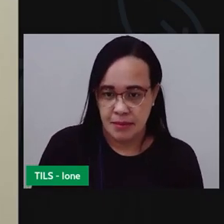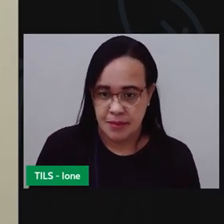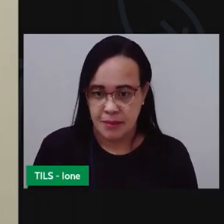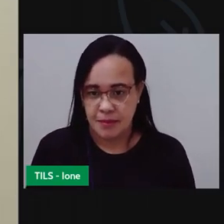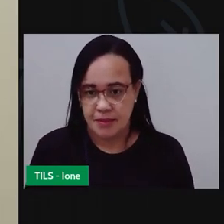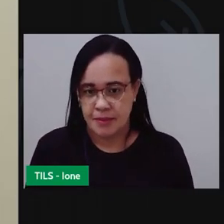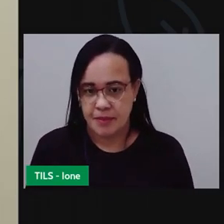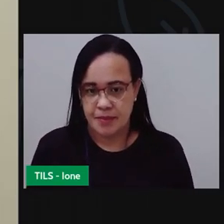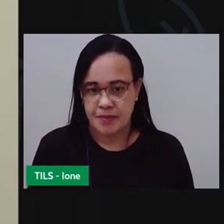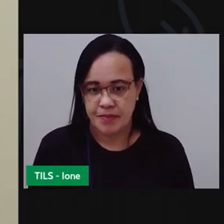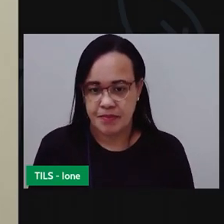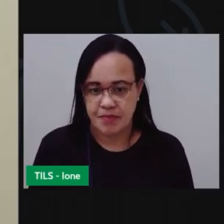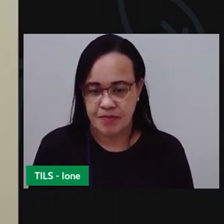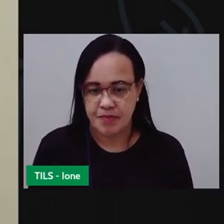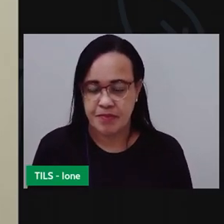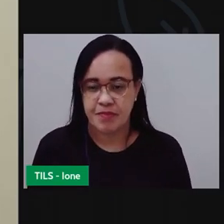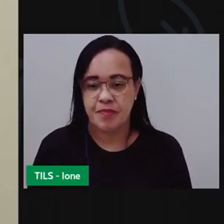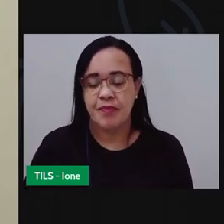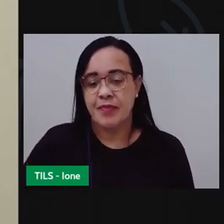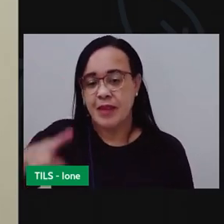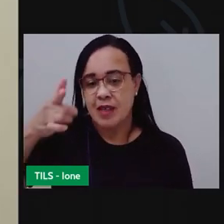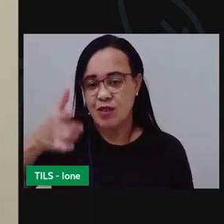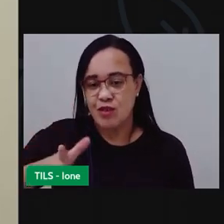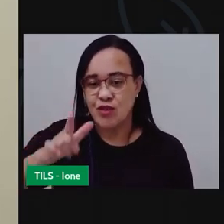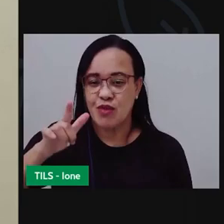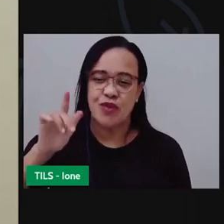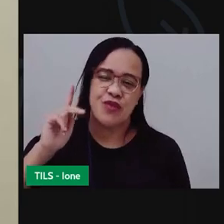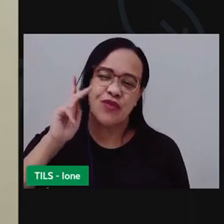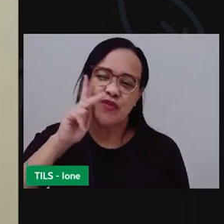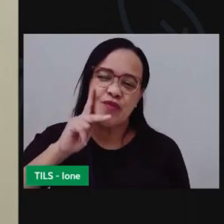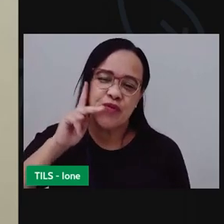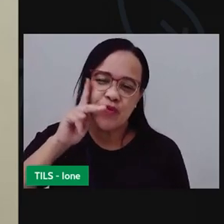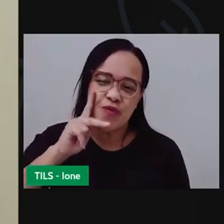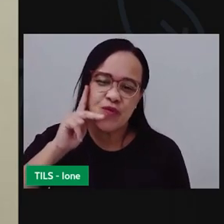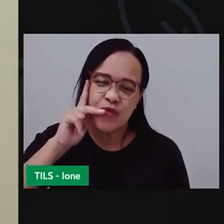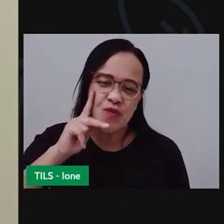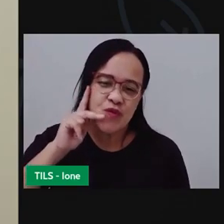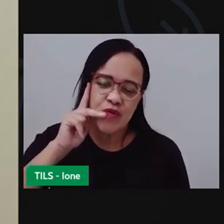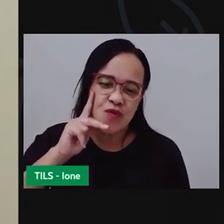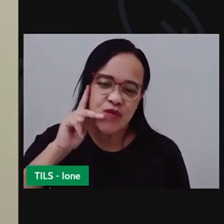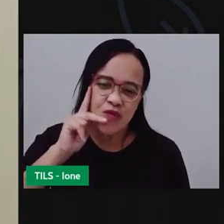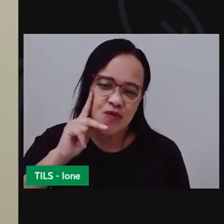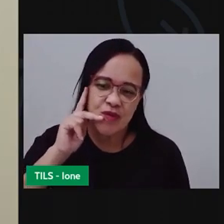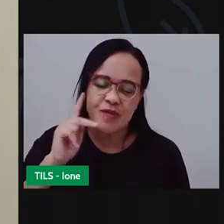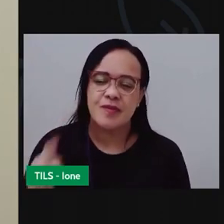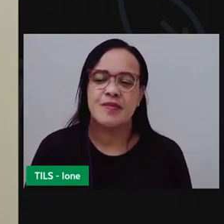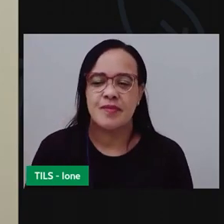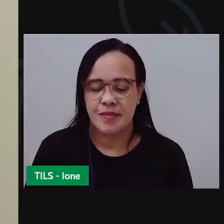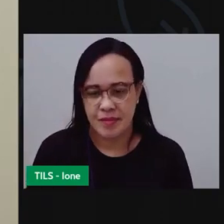mais uma camada de capo de verdura